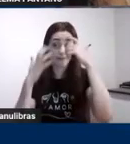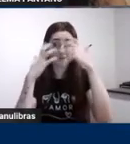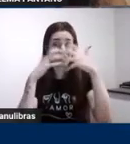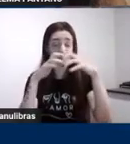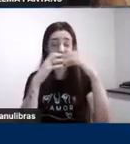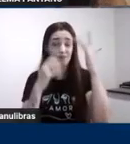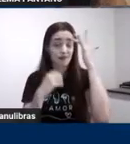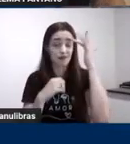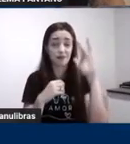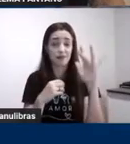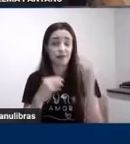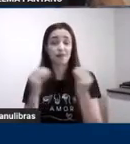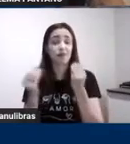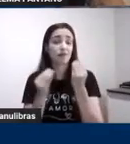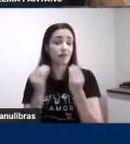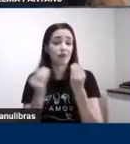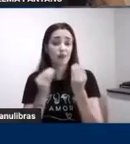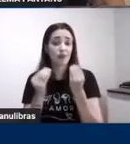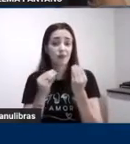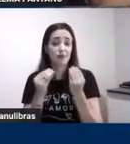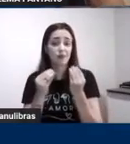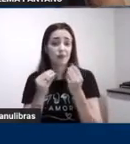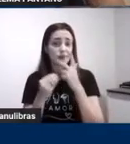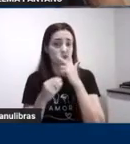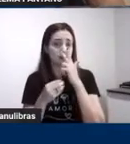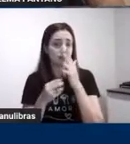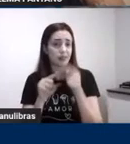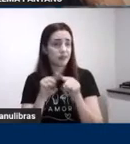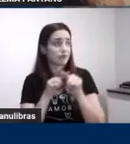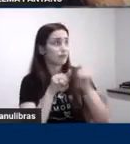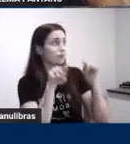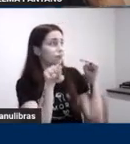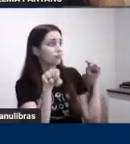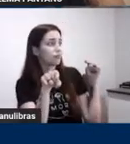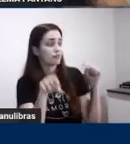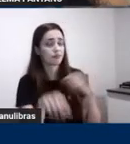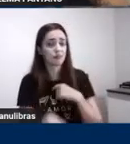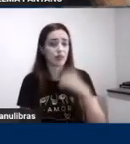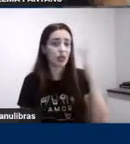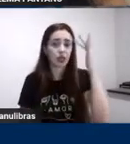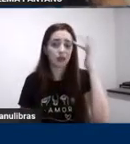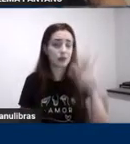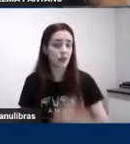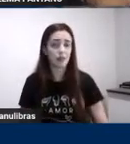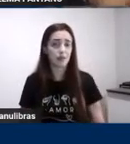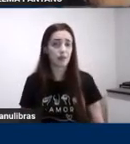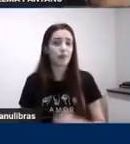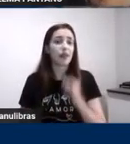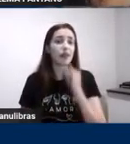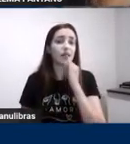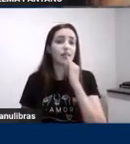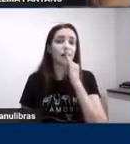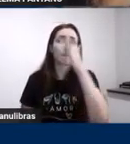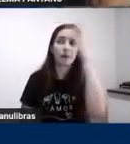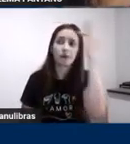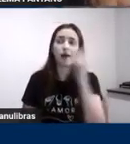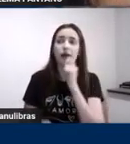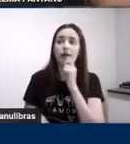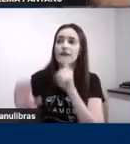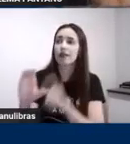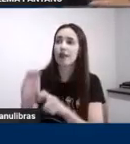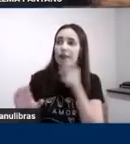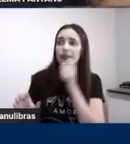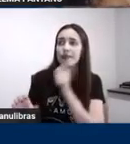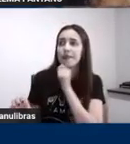isso ele não sabe que está disfuncional ele não sabe que ele está dependendo da mãe ainda do pai do tio do professor